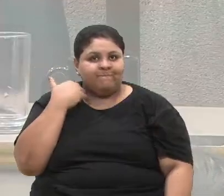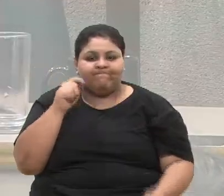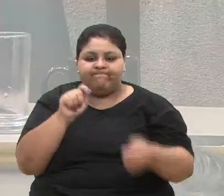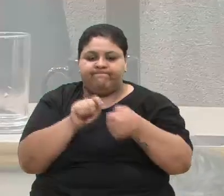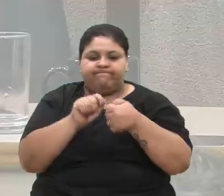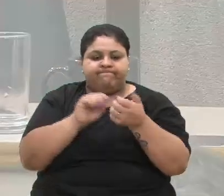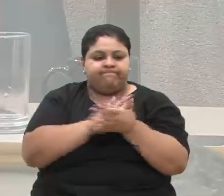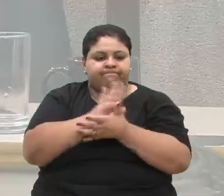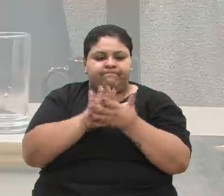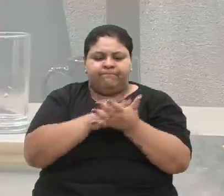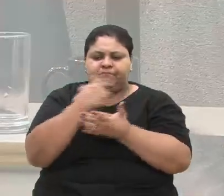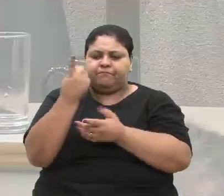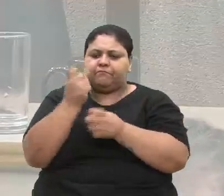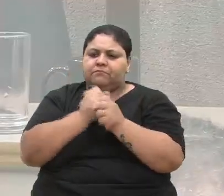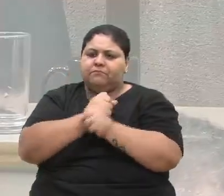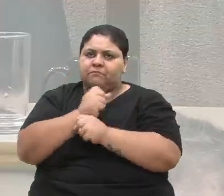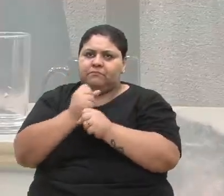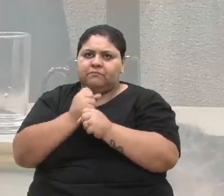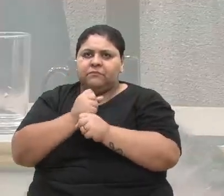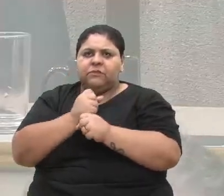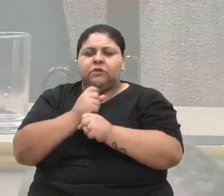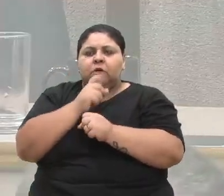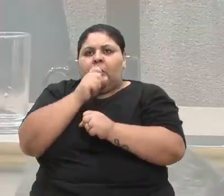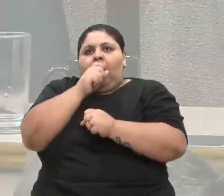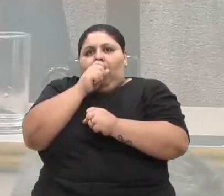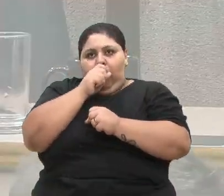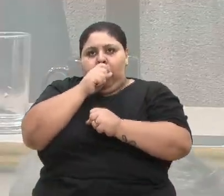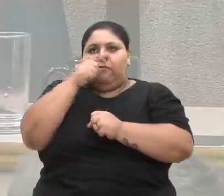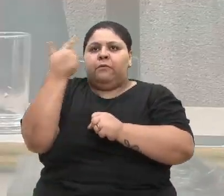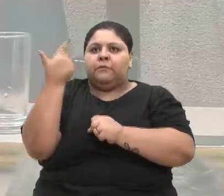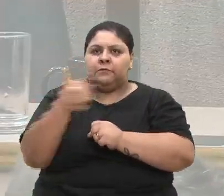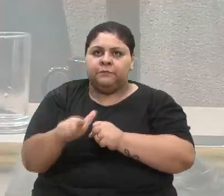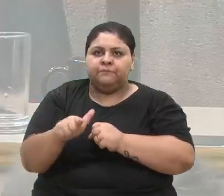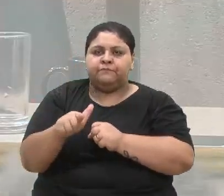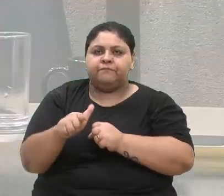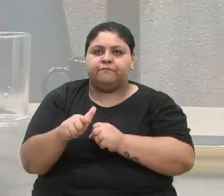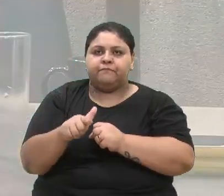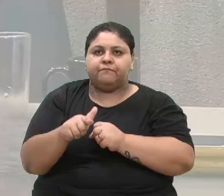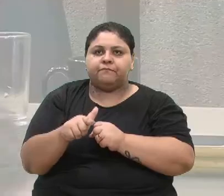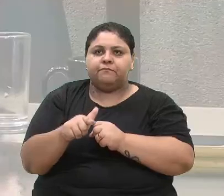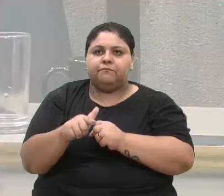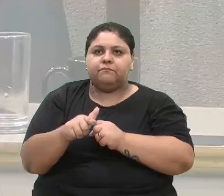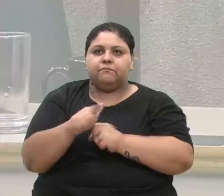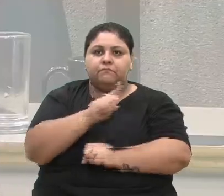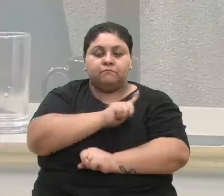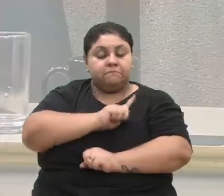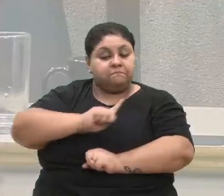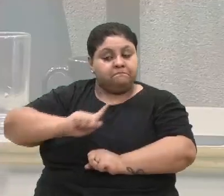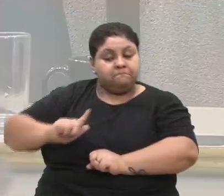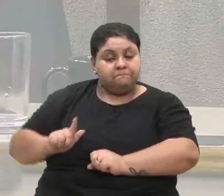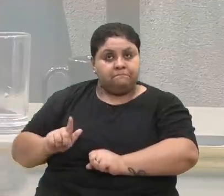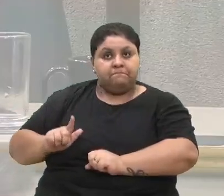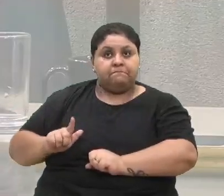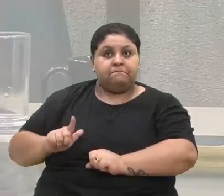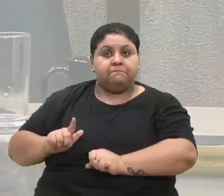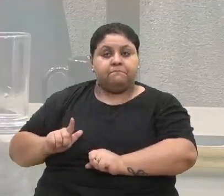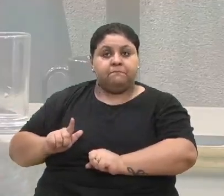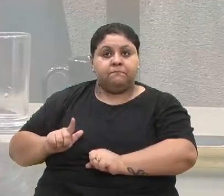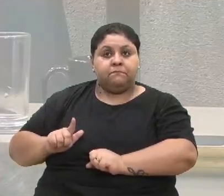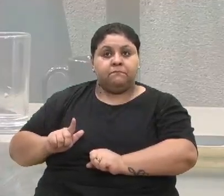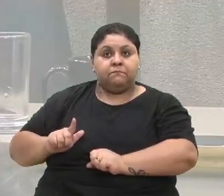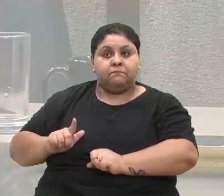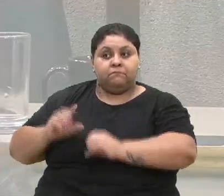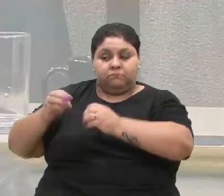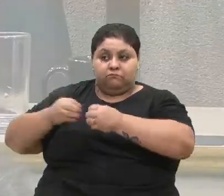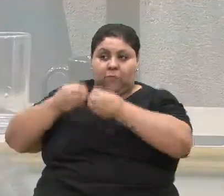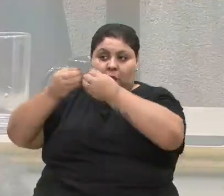nada. Há um ano, e foi entregue, repito, em mãos do senhor governador, diretamente a um